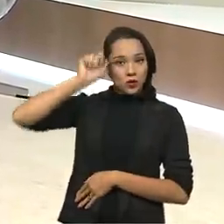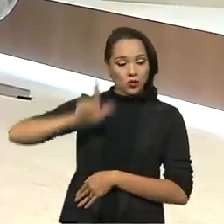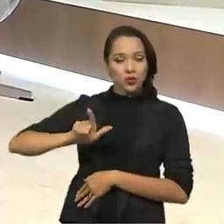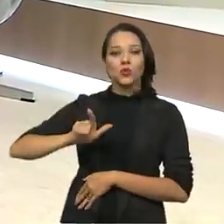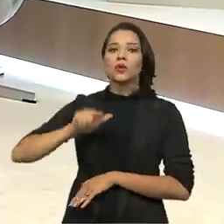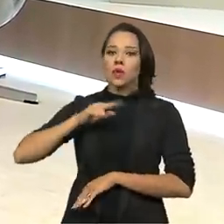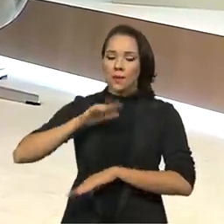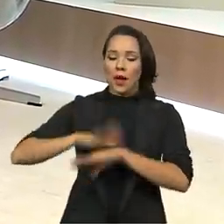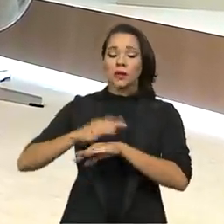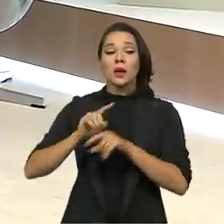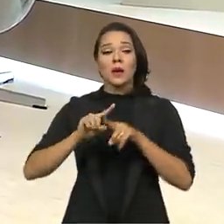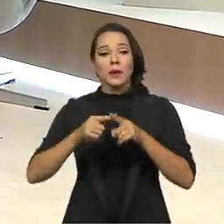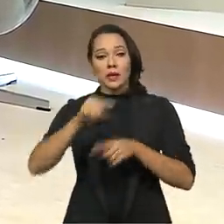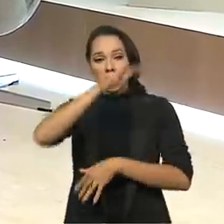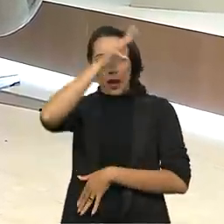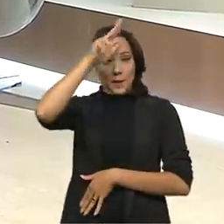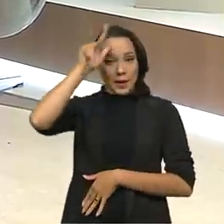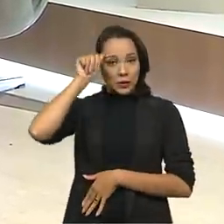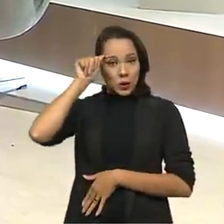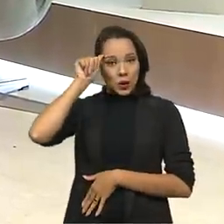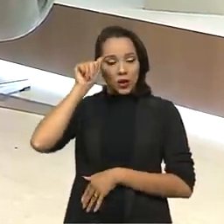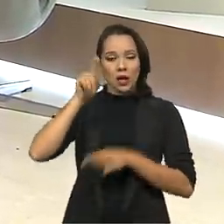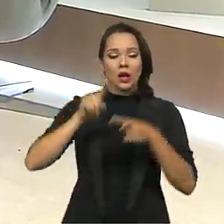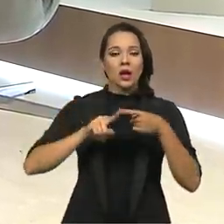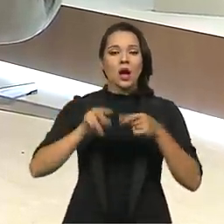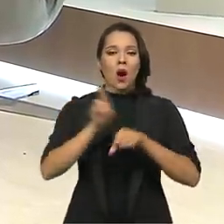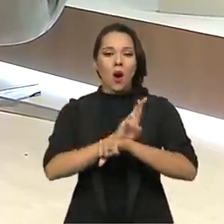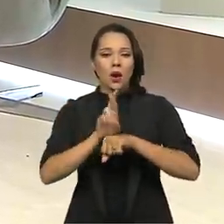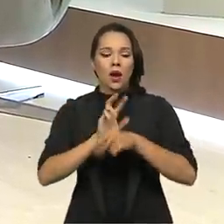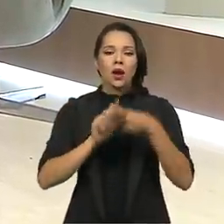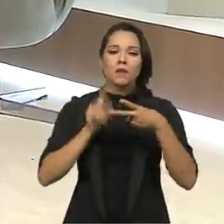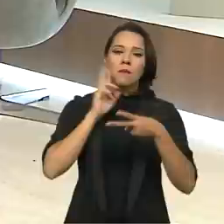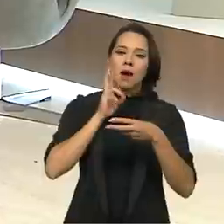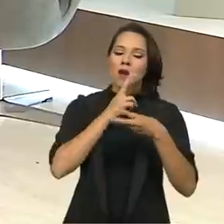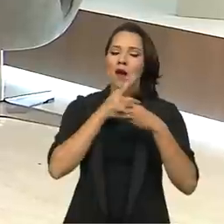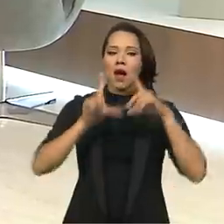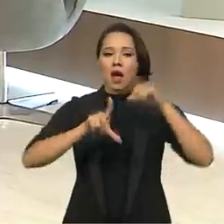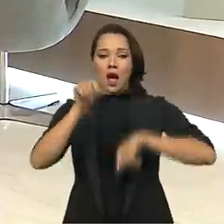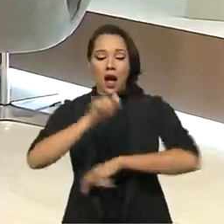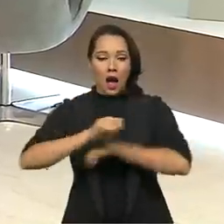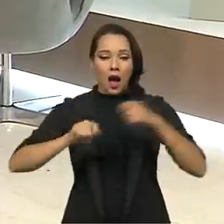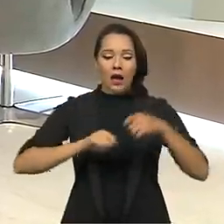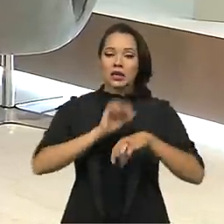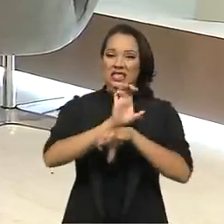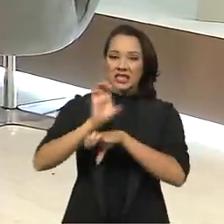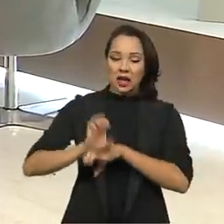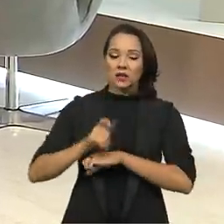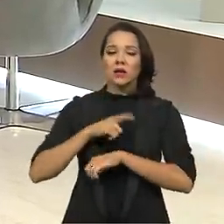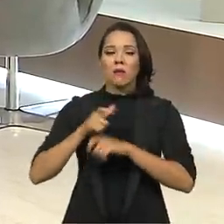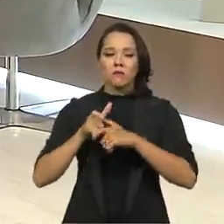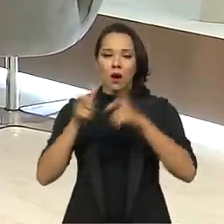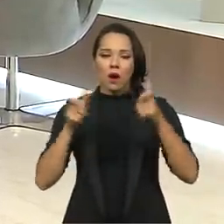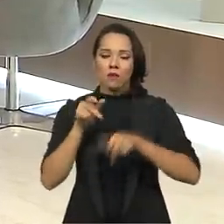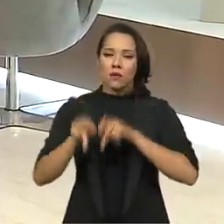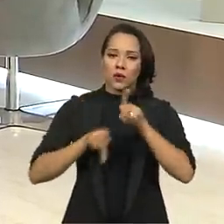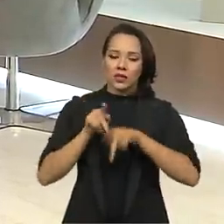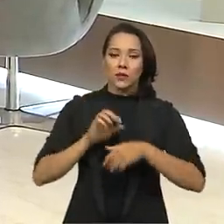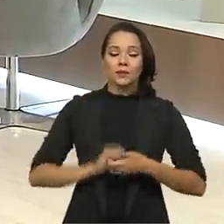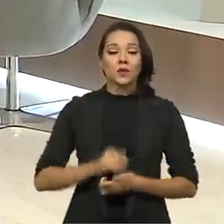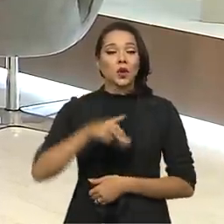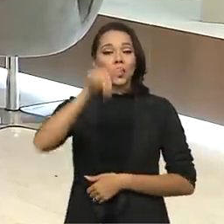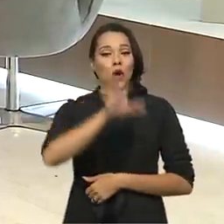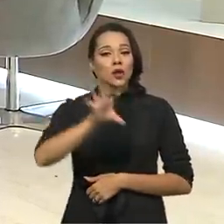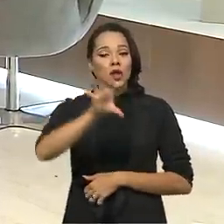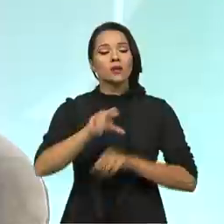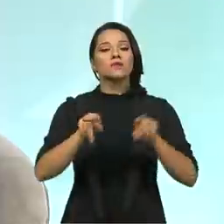Mas a Amazônia, quando a gente junta Pará, Roraima, Acre, Rondônia, ela, então, vai estar com a maioria dessas pessoas. O Nordeste